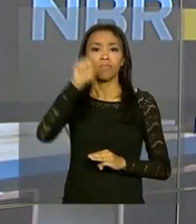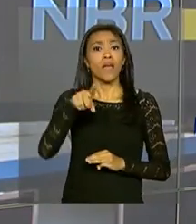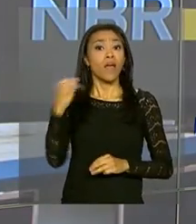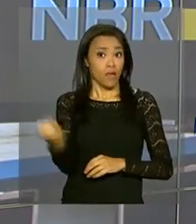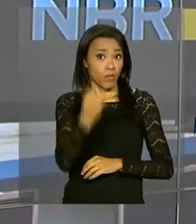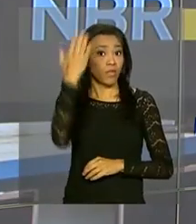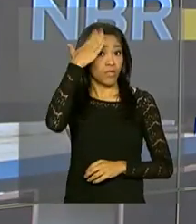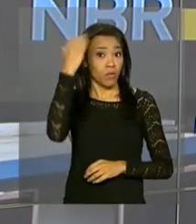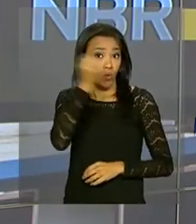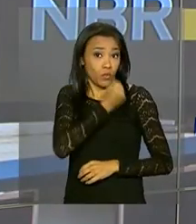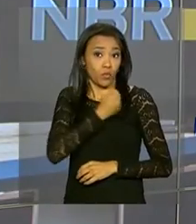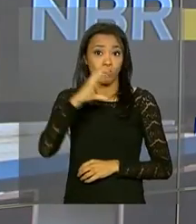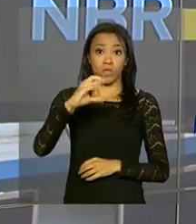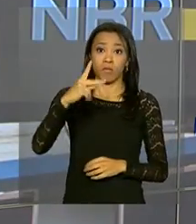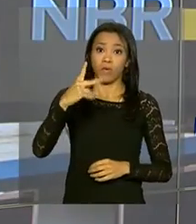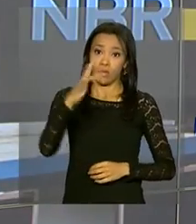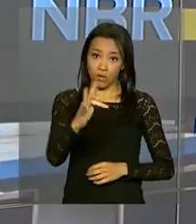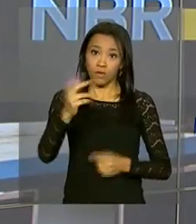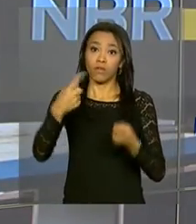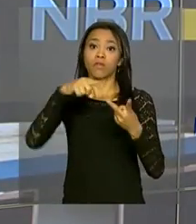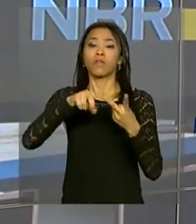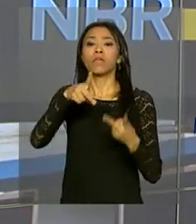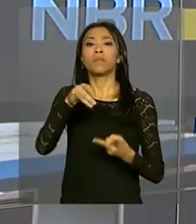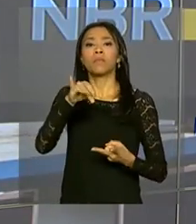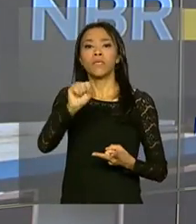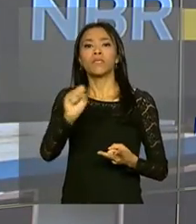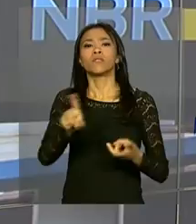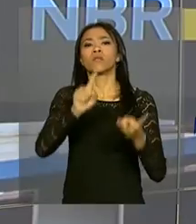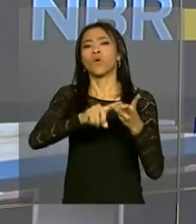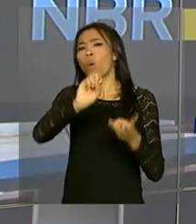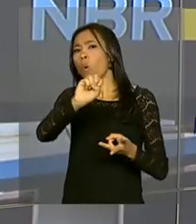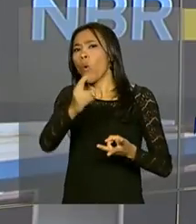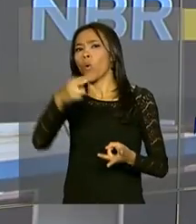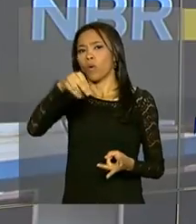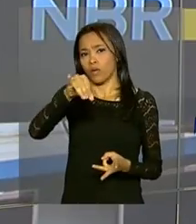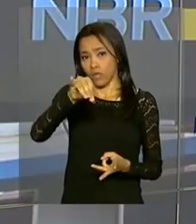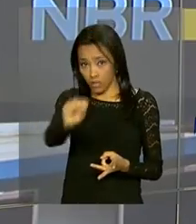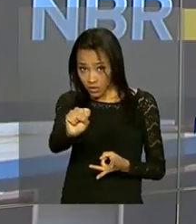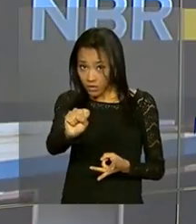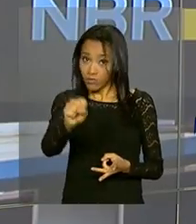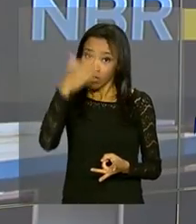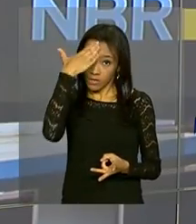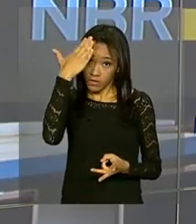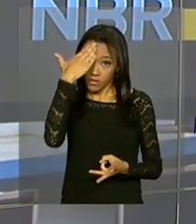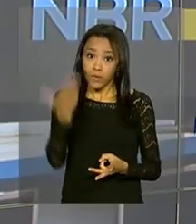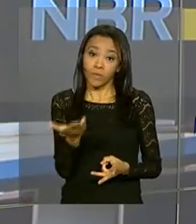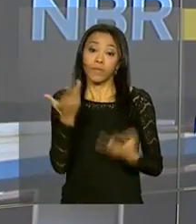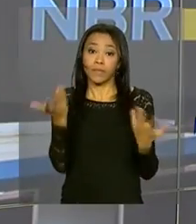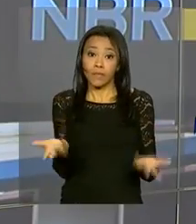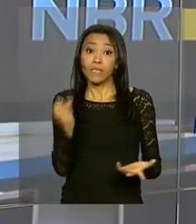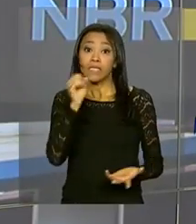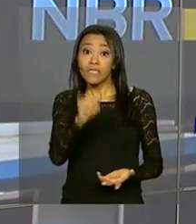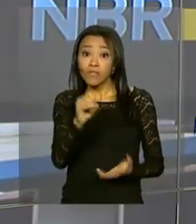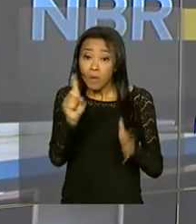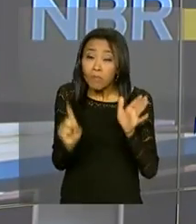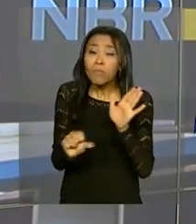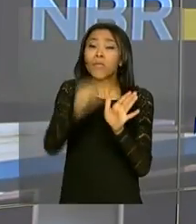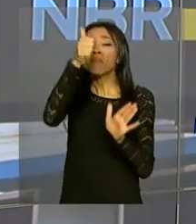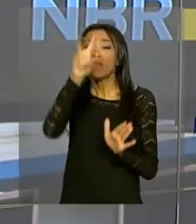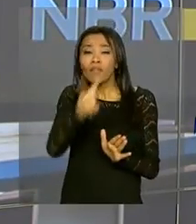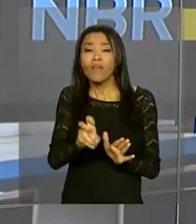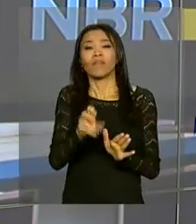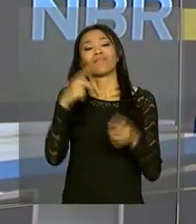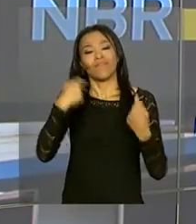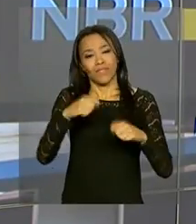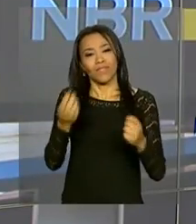saber o número do CPF, do PIS ou do NIS, que é o número de identificação social. Se for a primeira consulta,